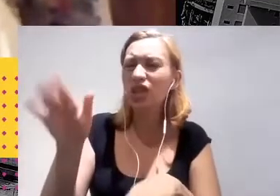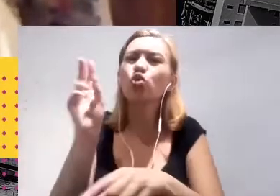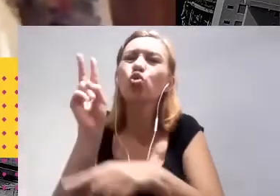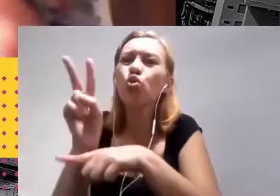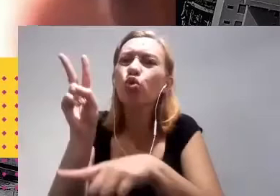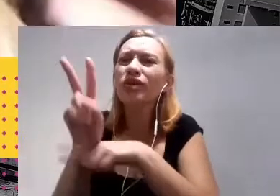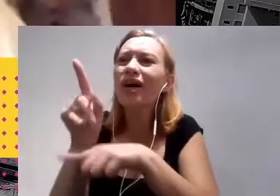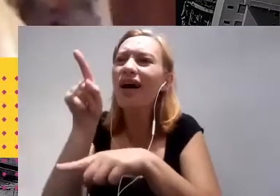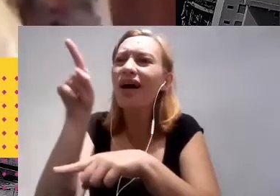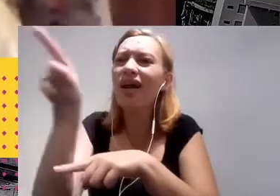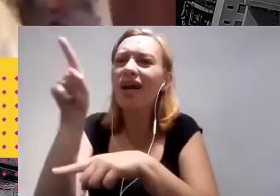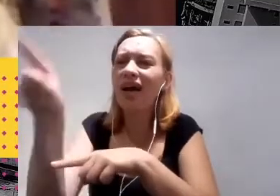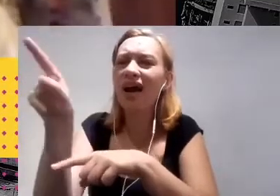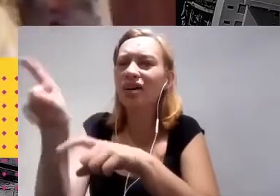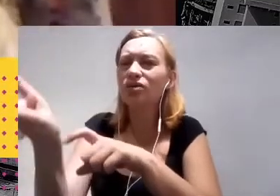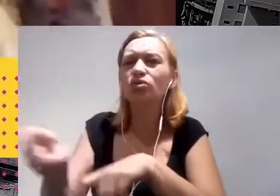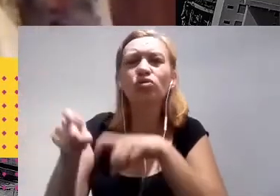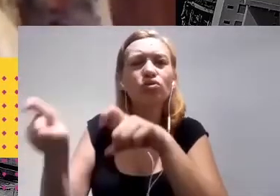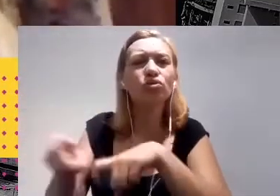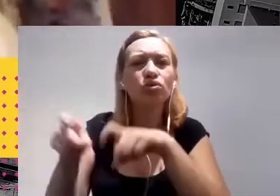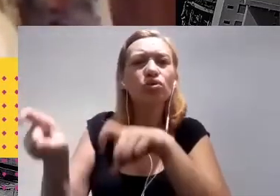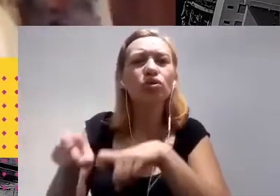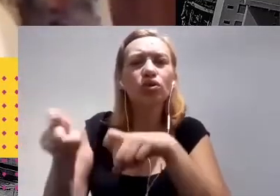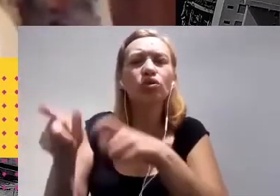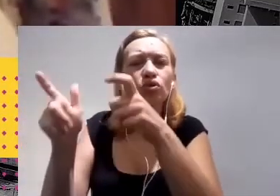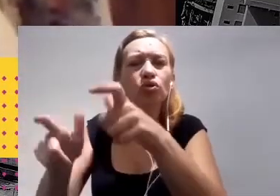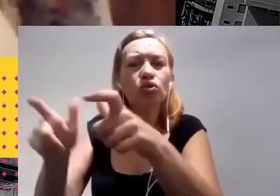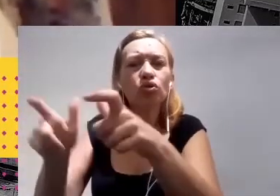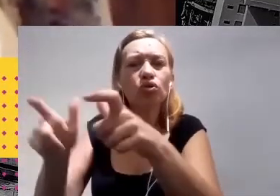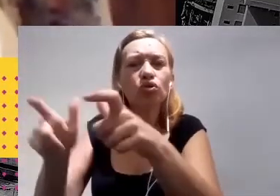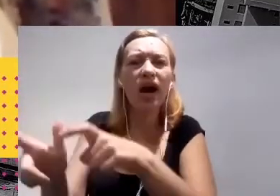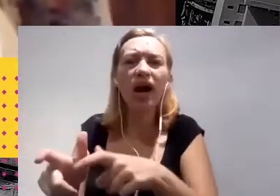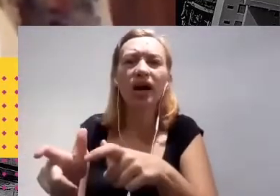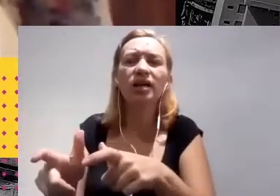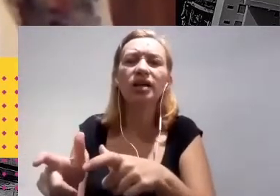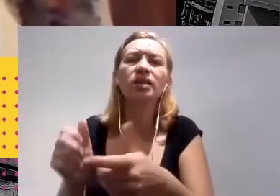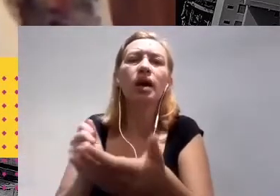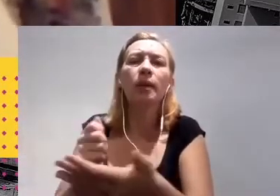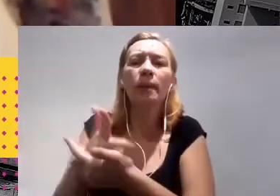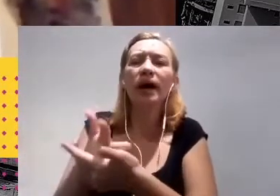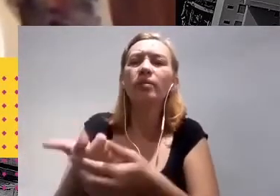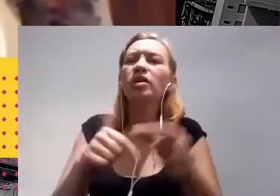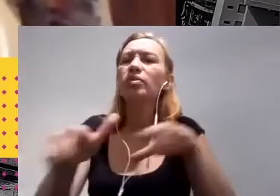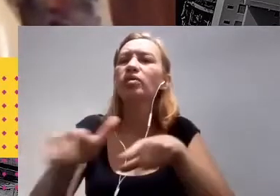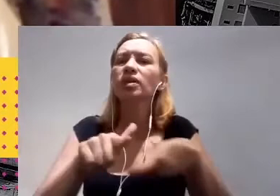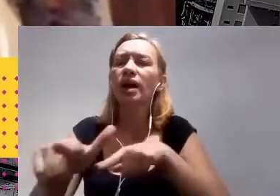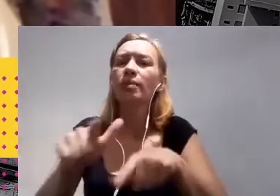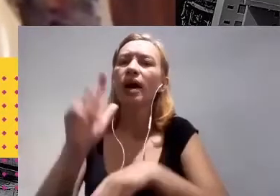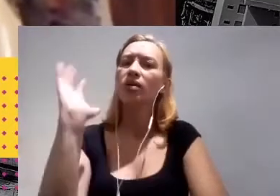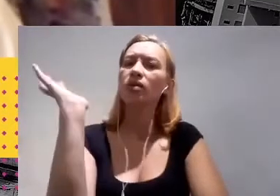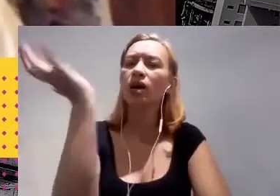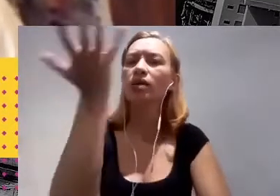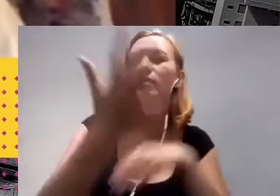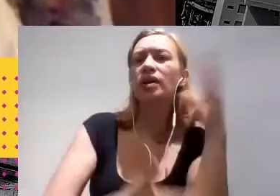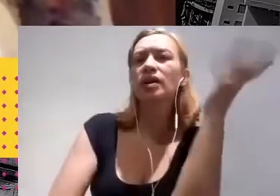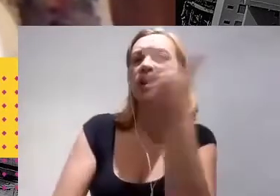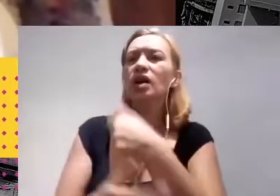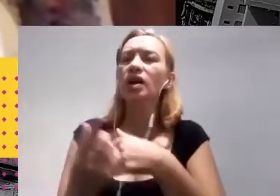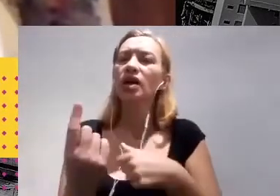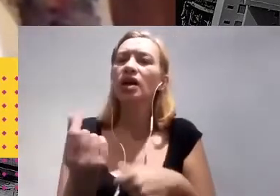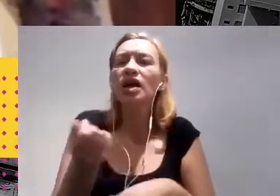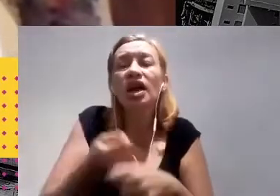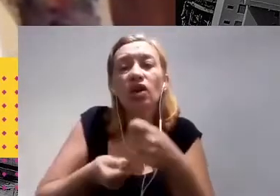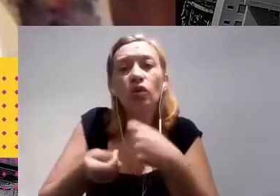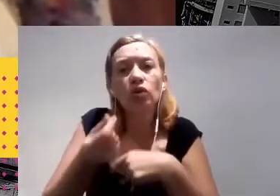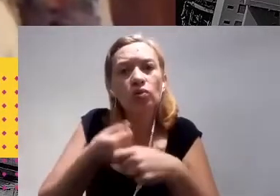rurais, inclusive com outros instrumentos econômicos, como pagamento pelo serviço ambiental, e economizou cerca de 1,5 bilhão